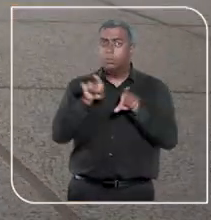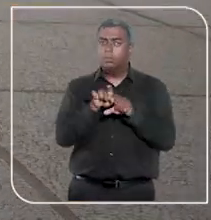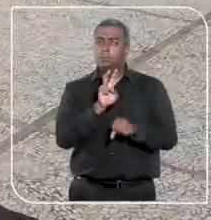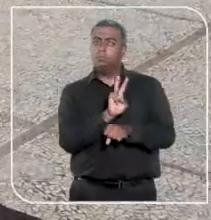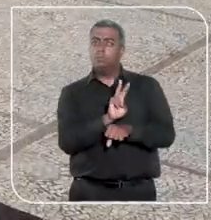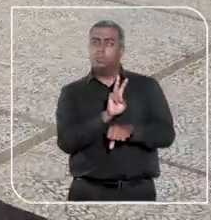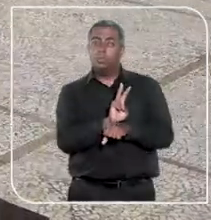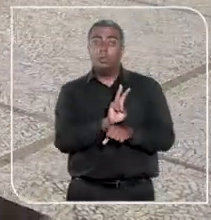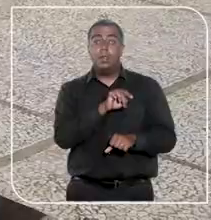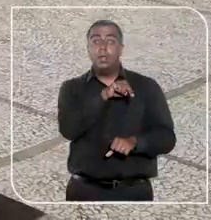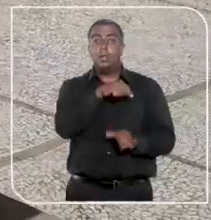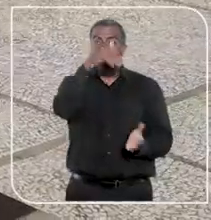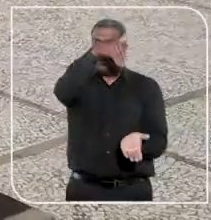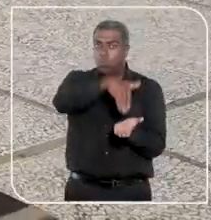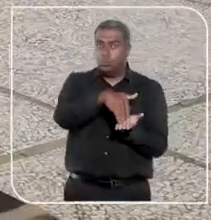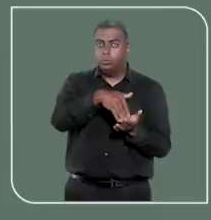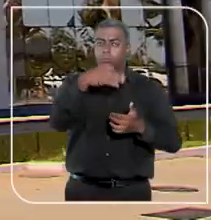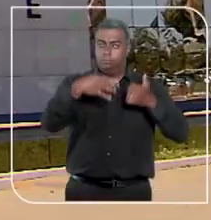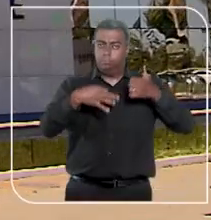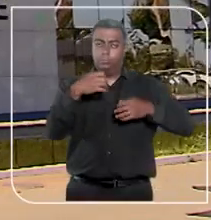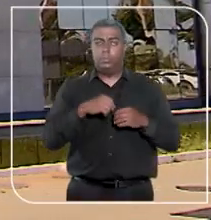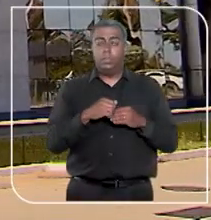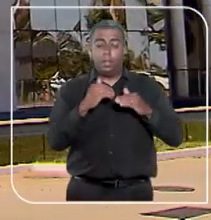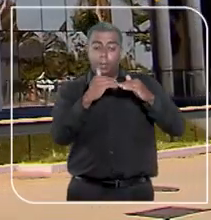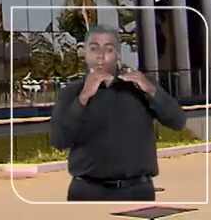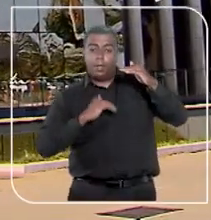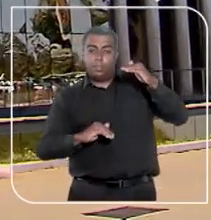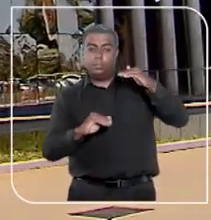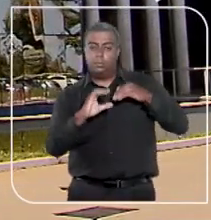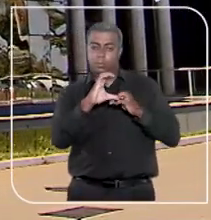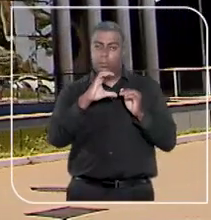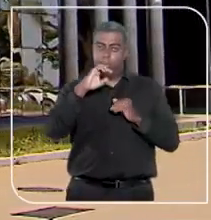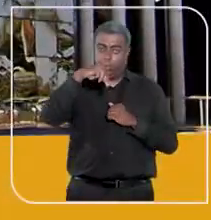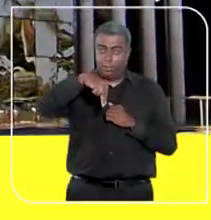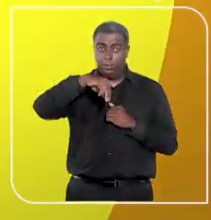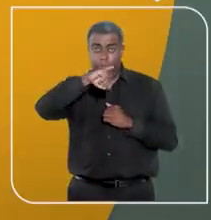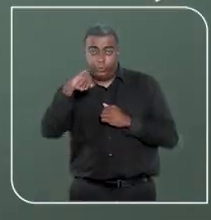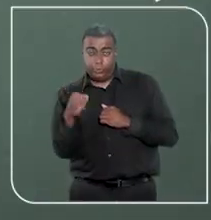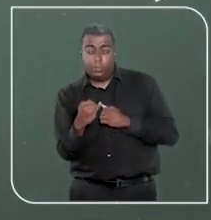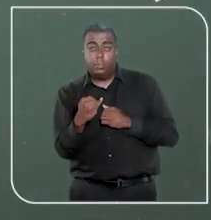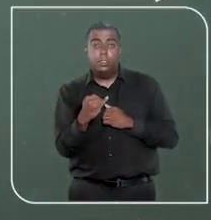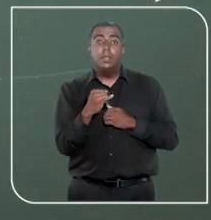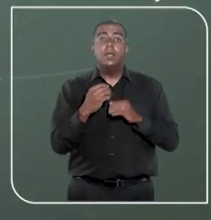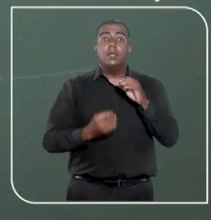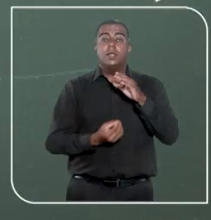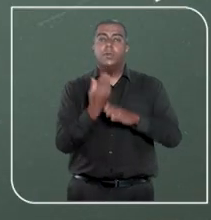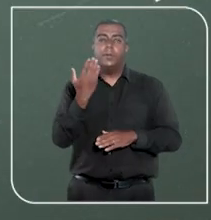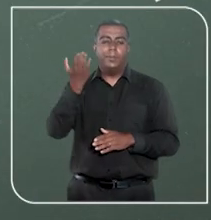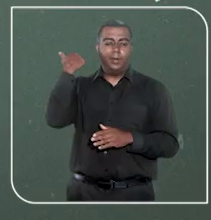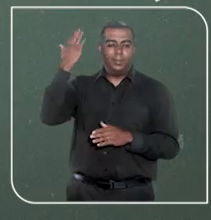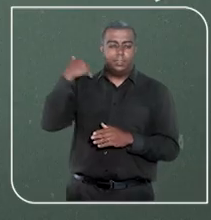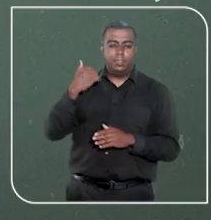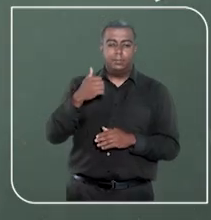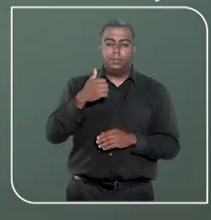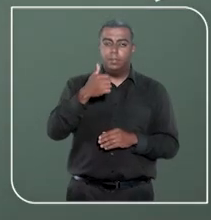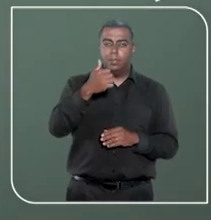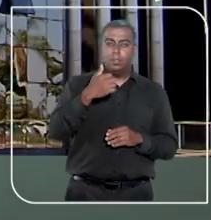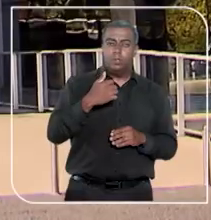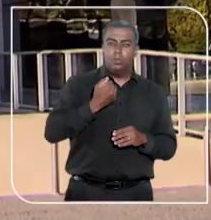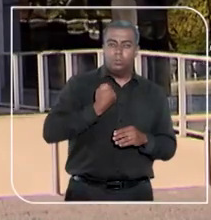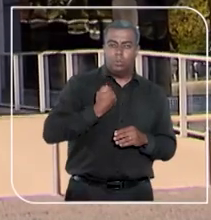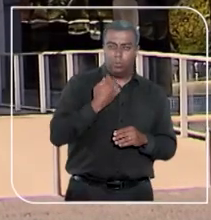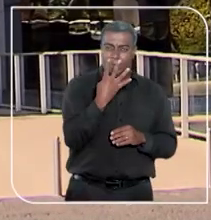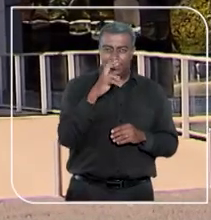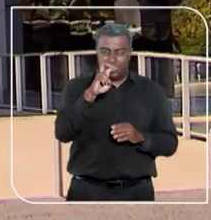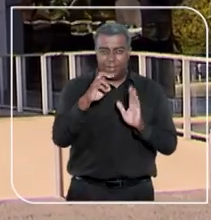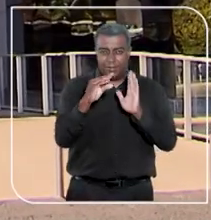por isso, é considerado a última instância. Abaixo está o Conselho Nacional de Justiça, criado pela Emenda Constitucional 45